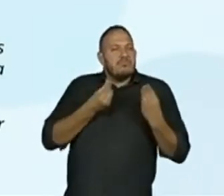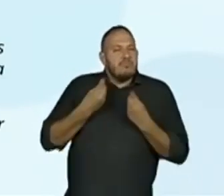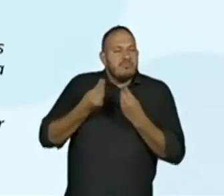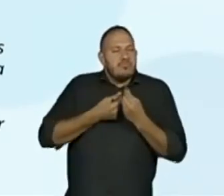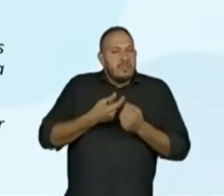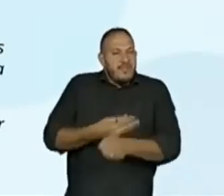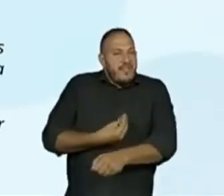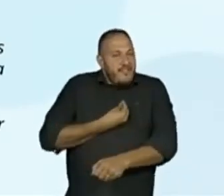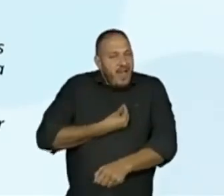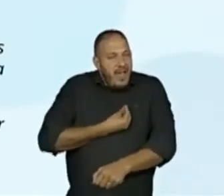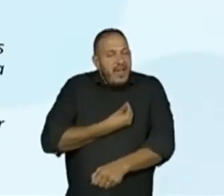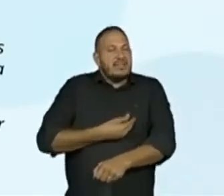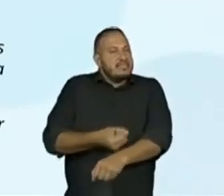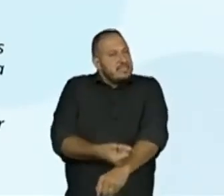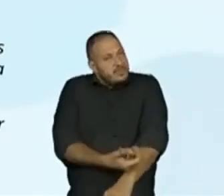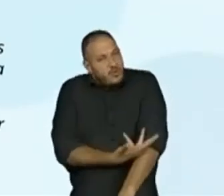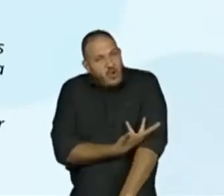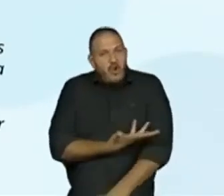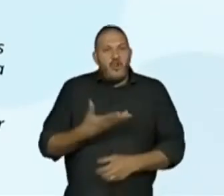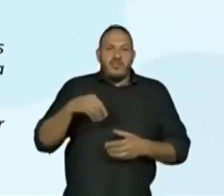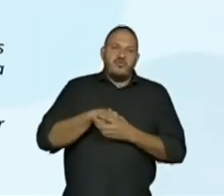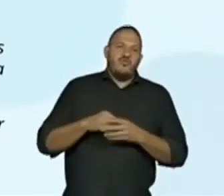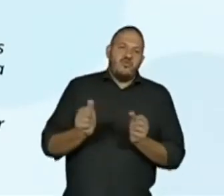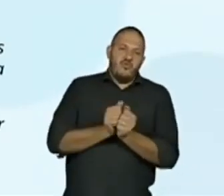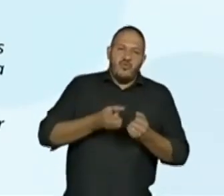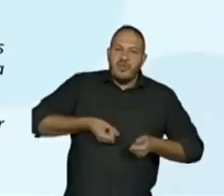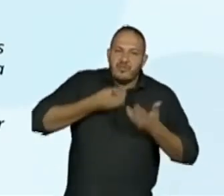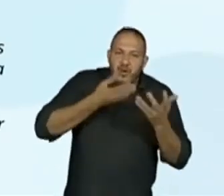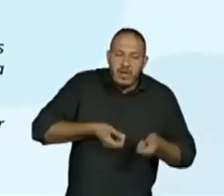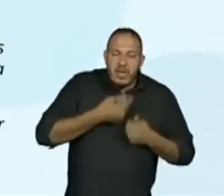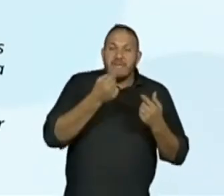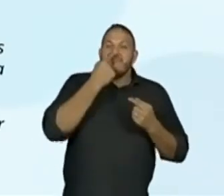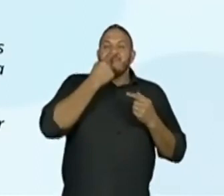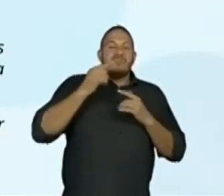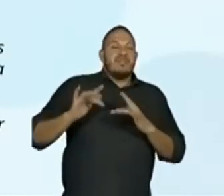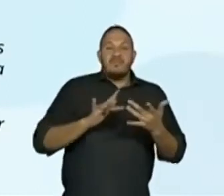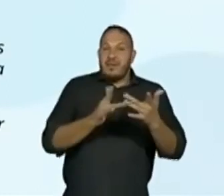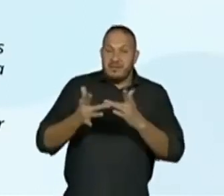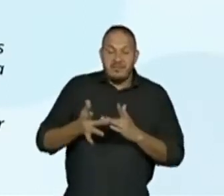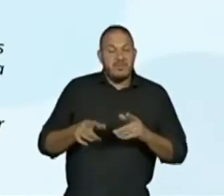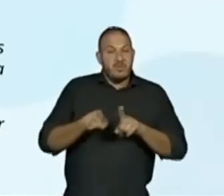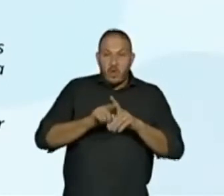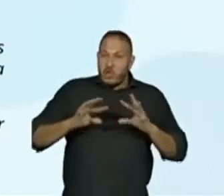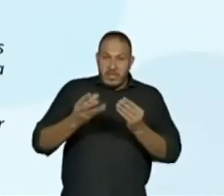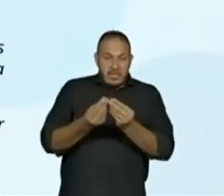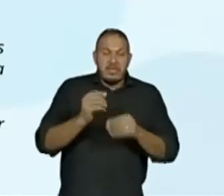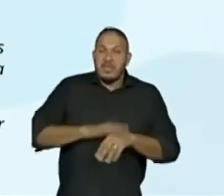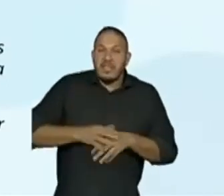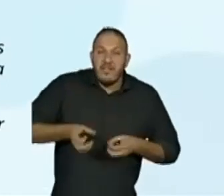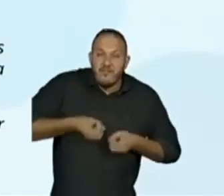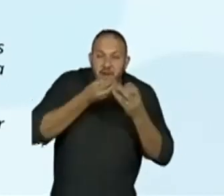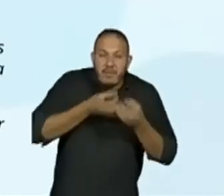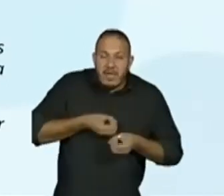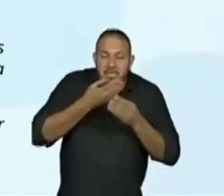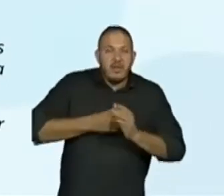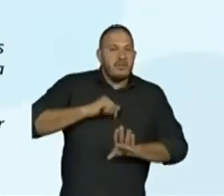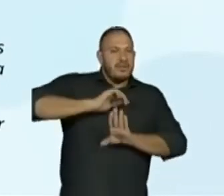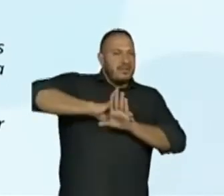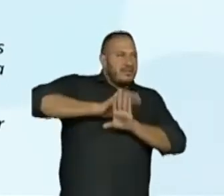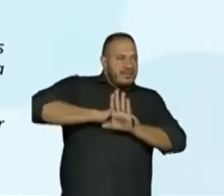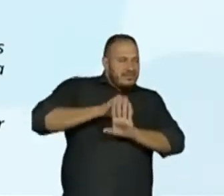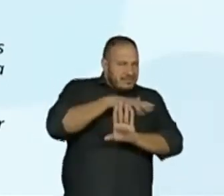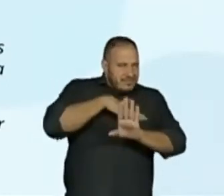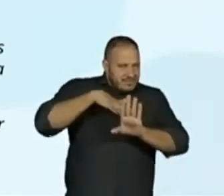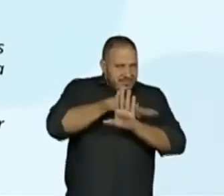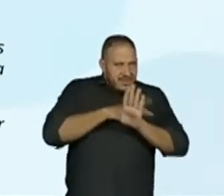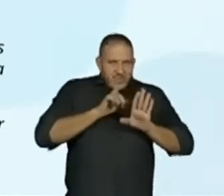poema. Fizemos várias interações sobre os poemas lidos. As informações implícitas são aquelas escondidas nas